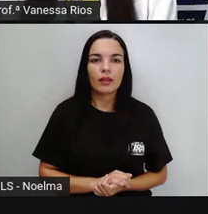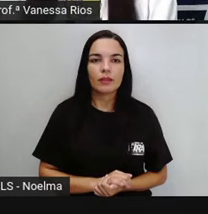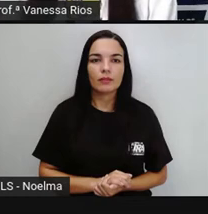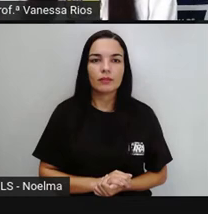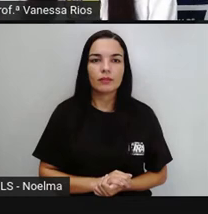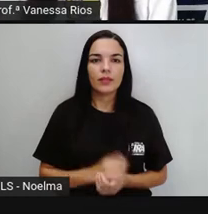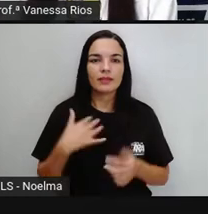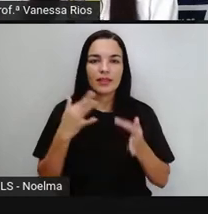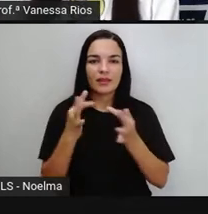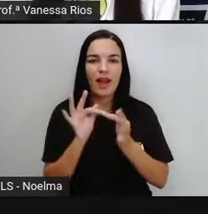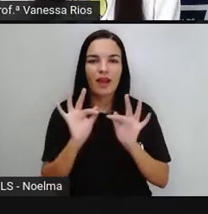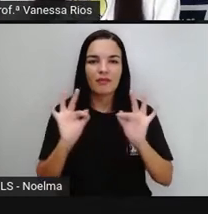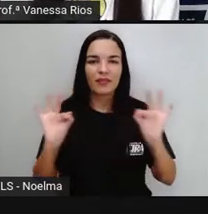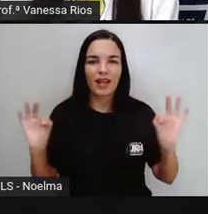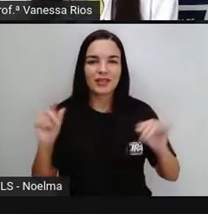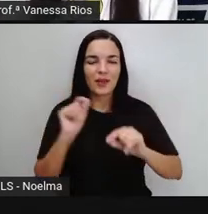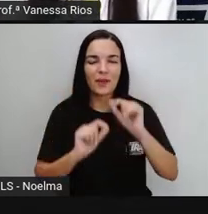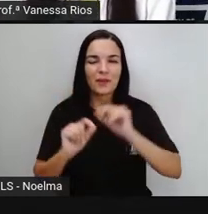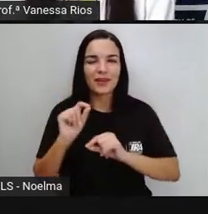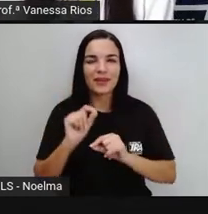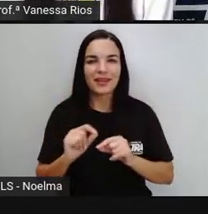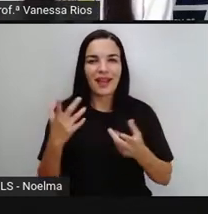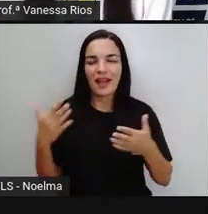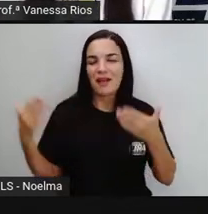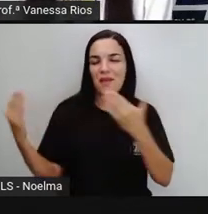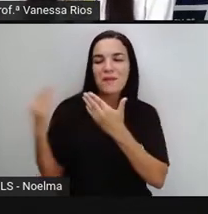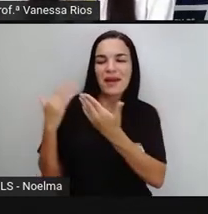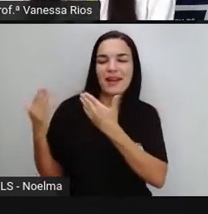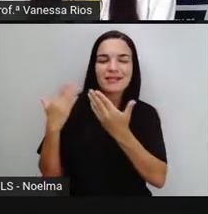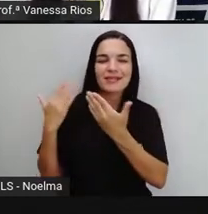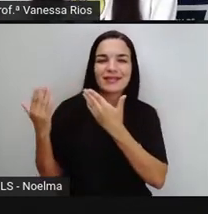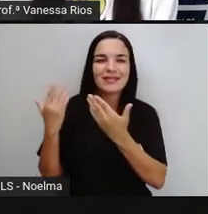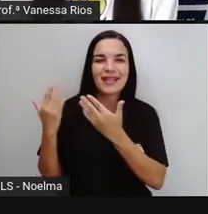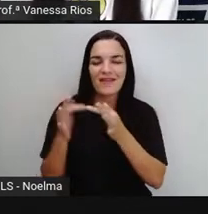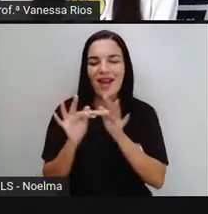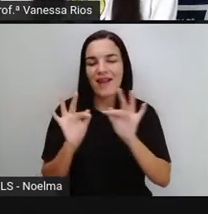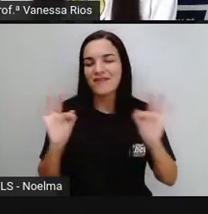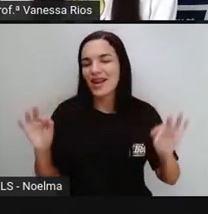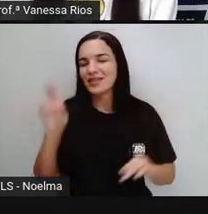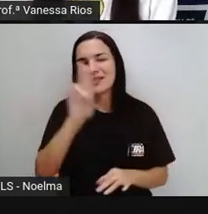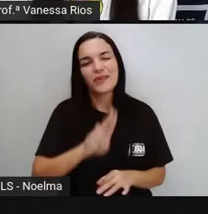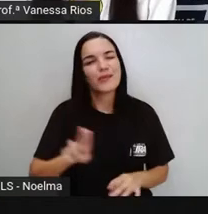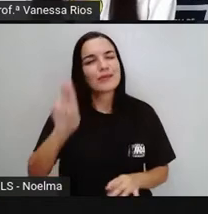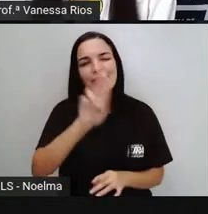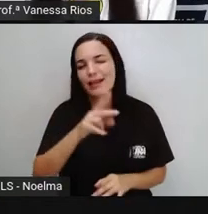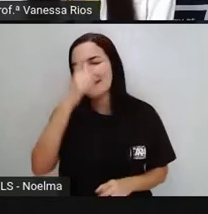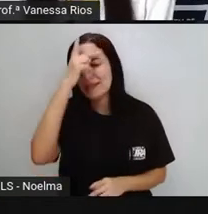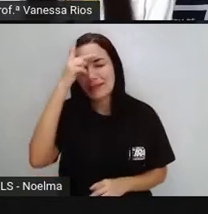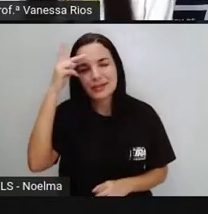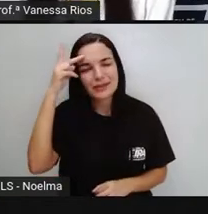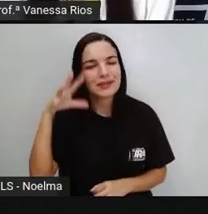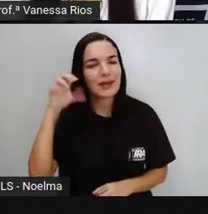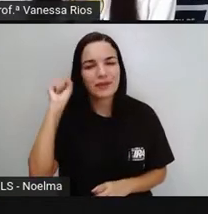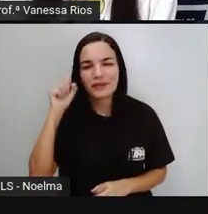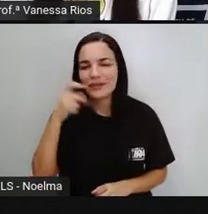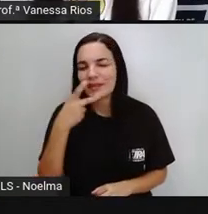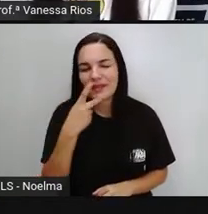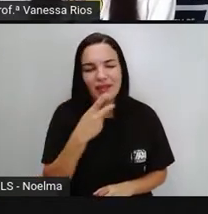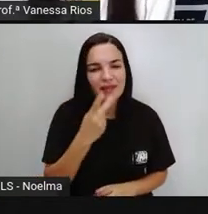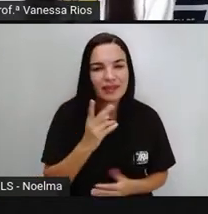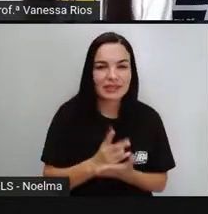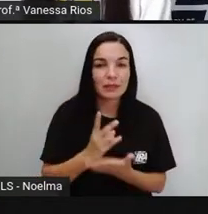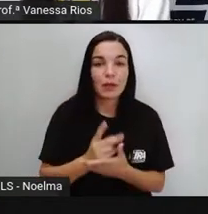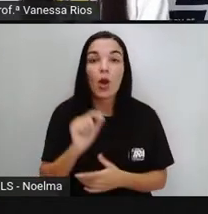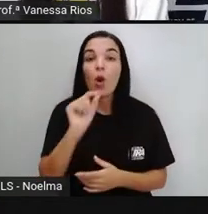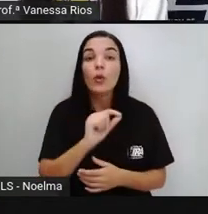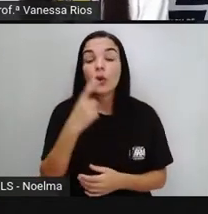essa frasezinha aí, fazendo aí uma comparação, uma frase que é bem comum de ser ouvida, que quando a gente fala assim,